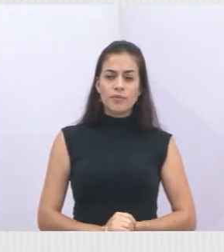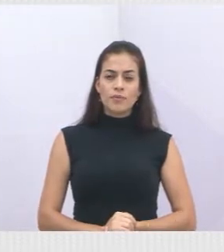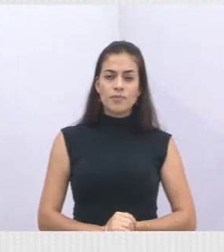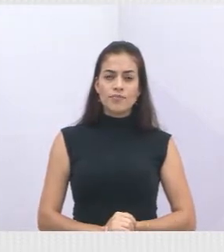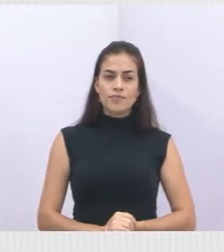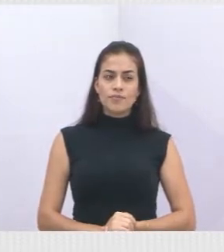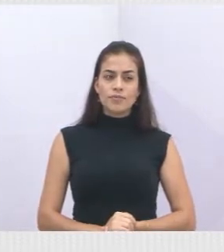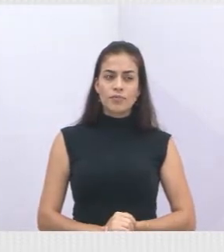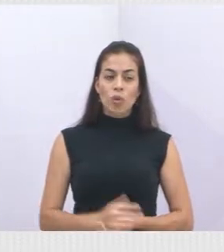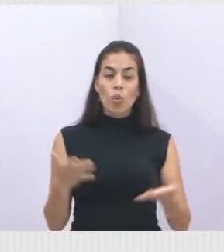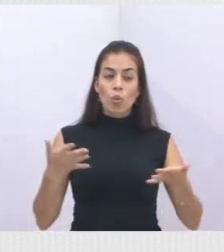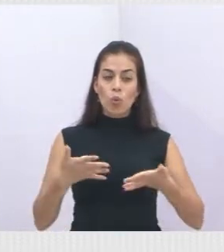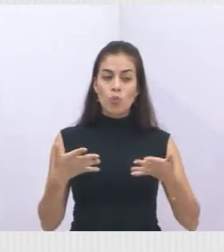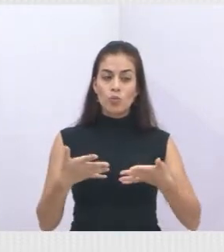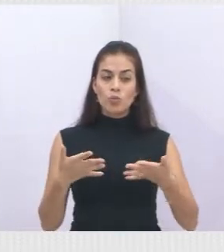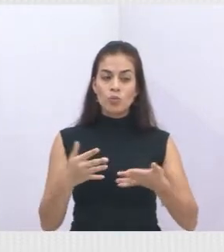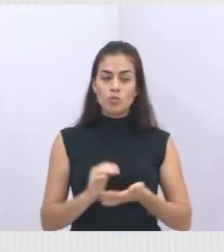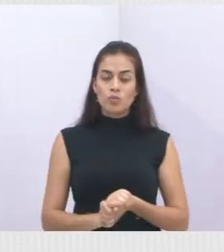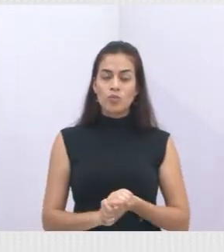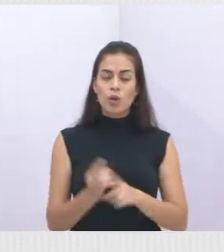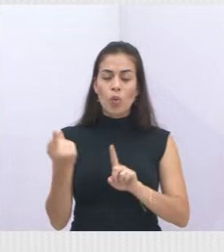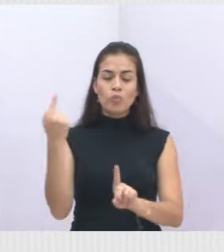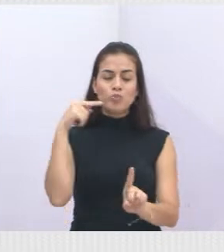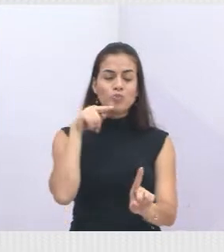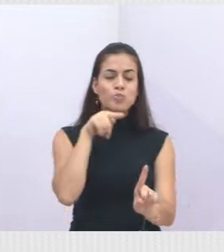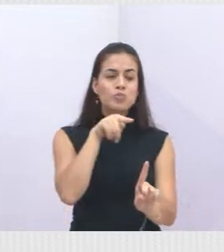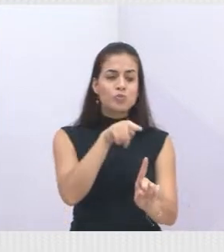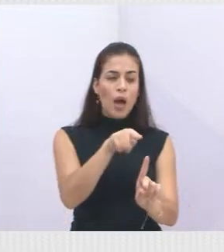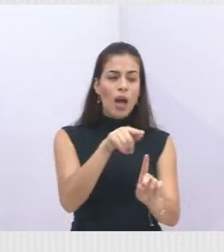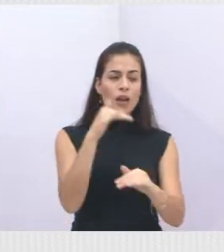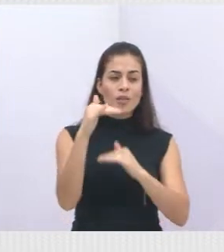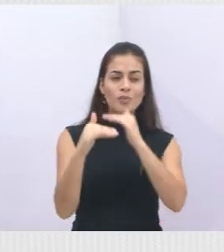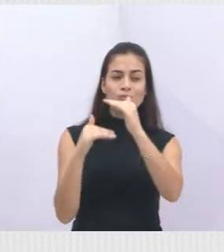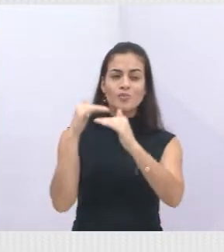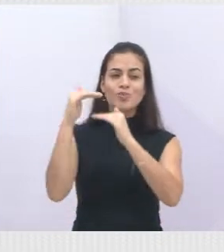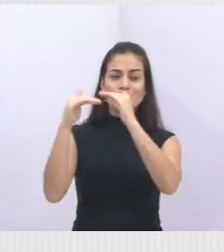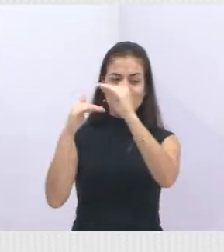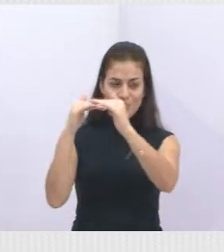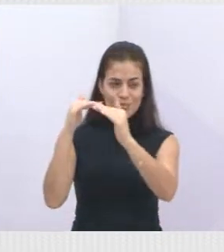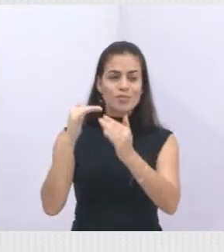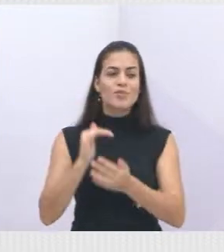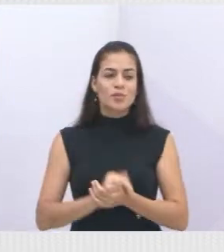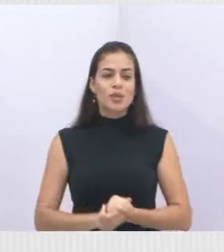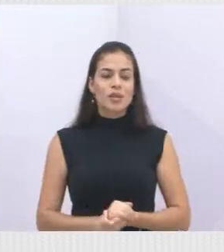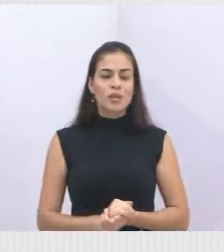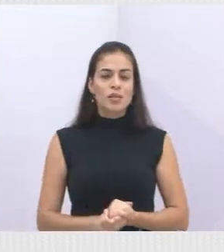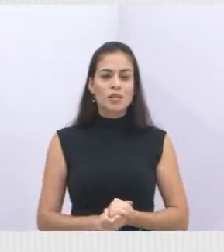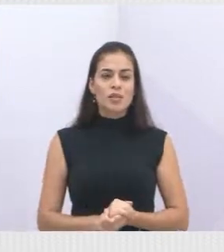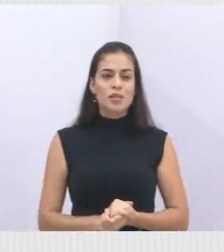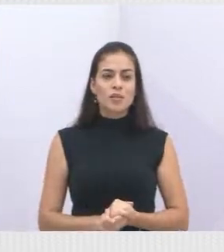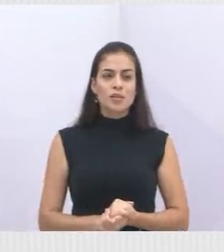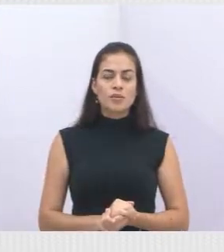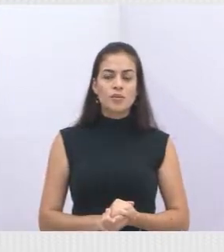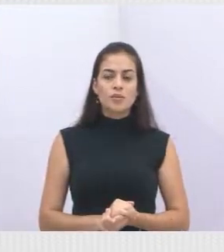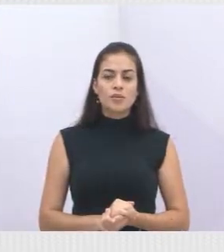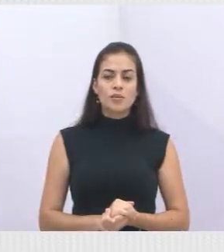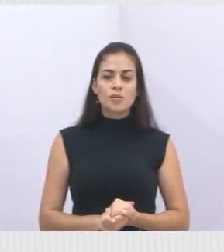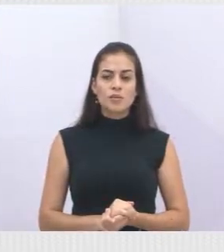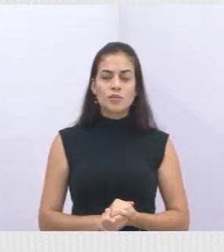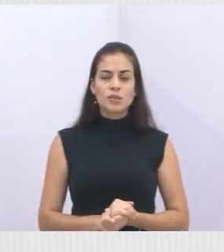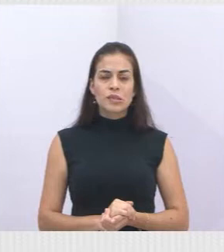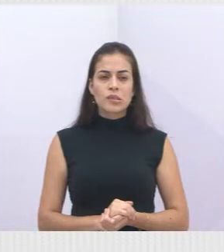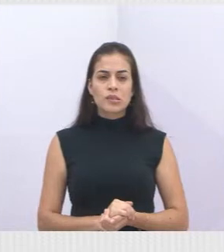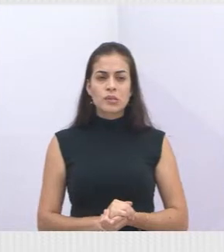hoje, com os objetivos do desenvolvimento sustentável, ela atende não as 17